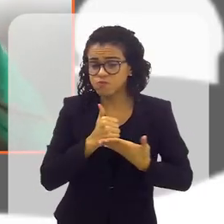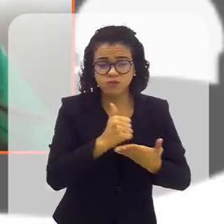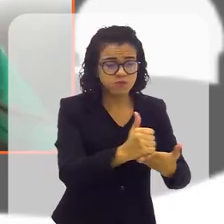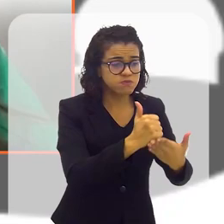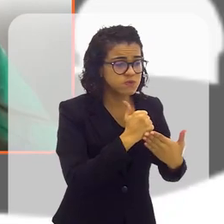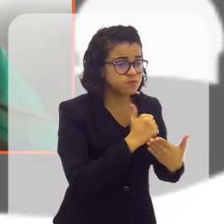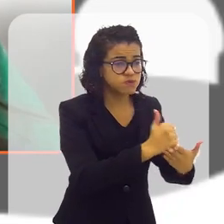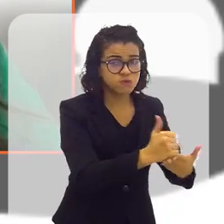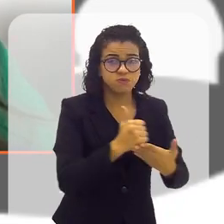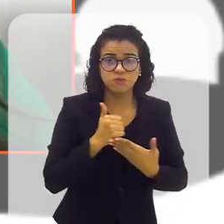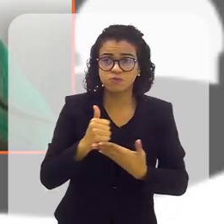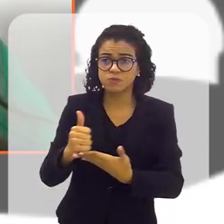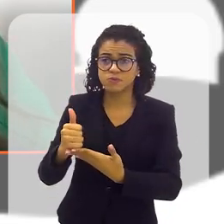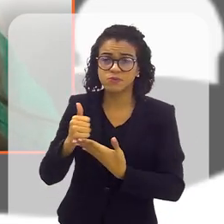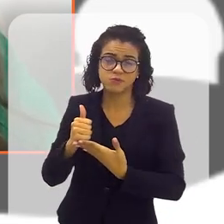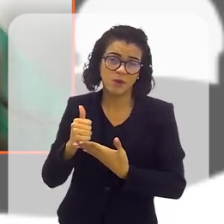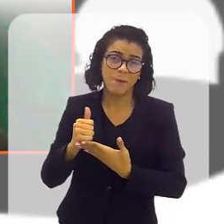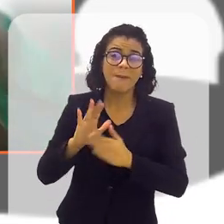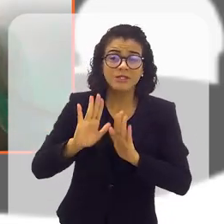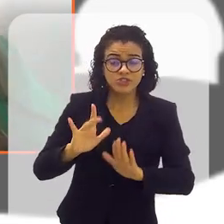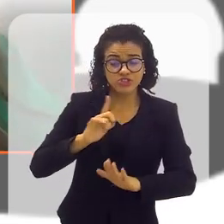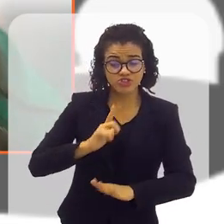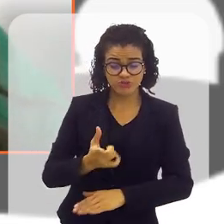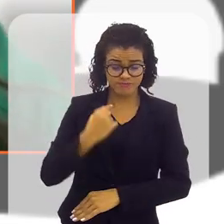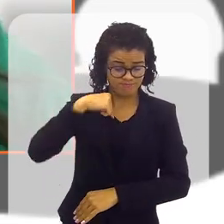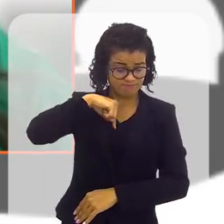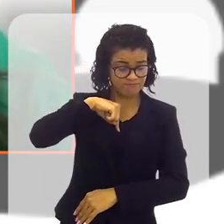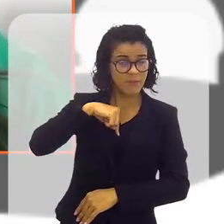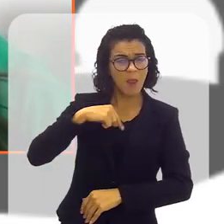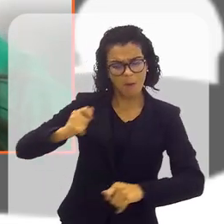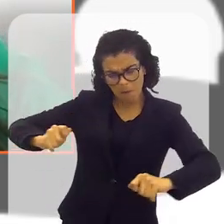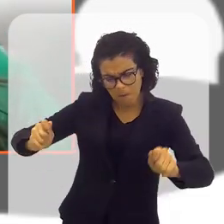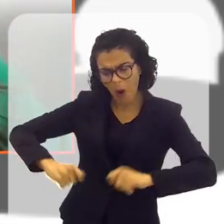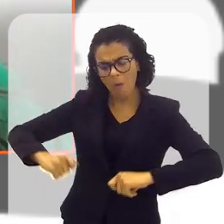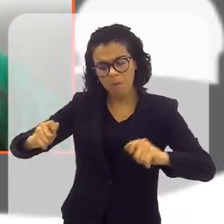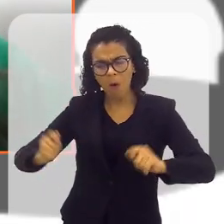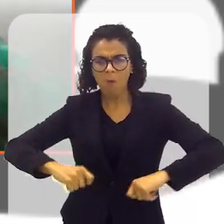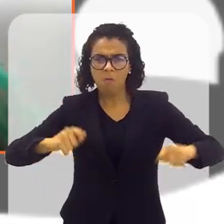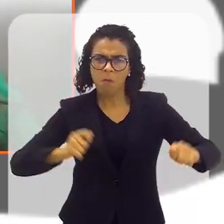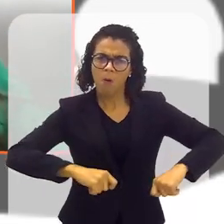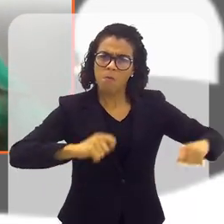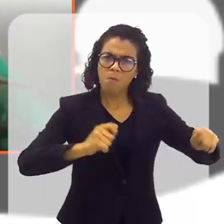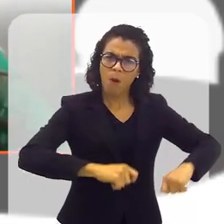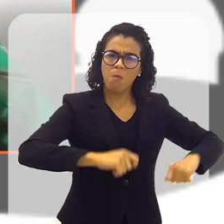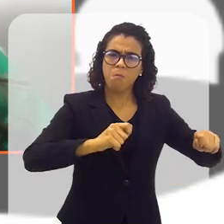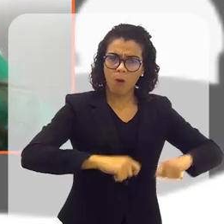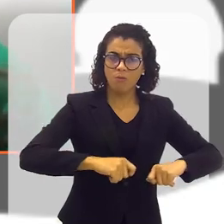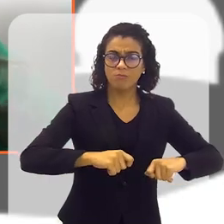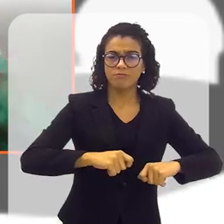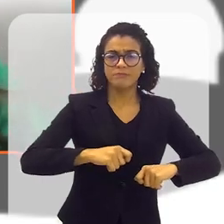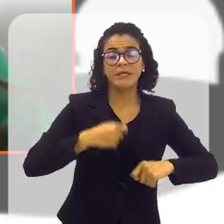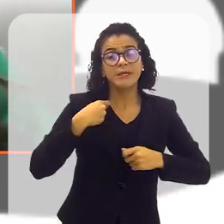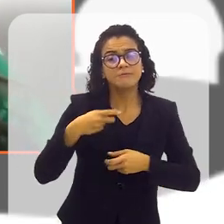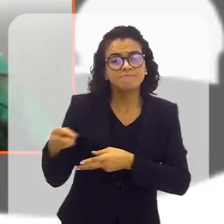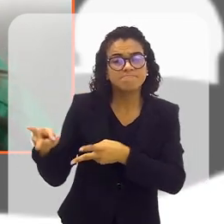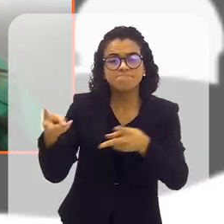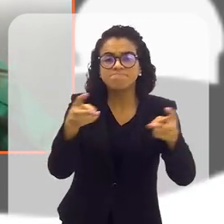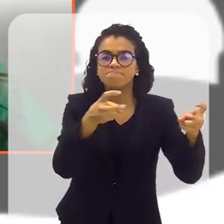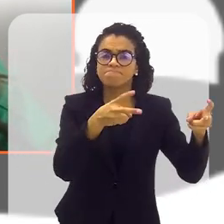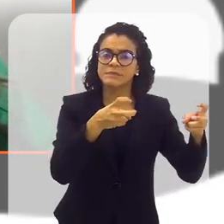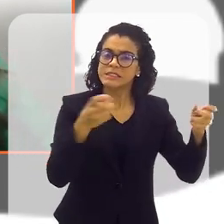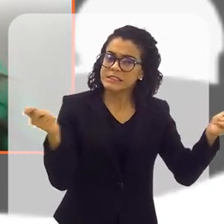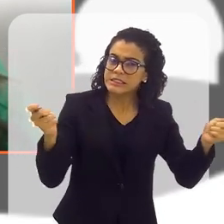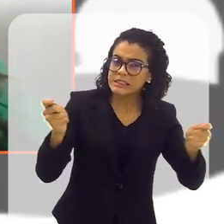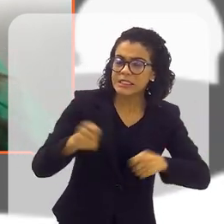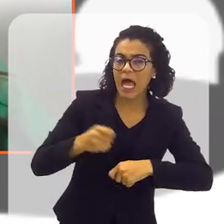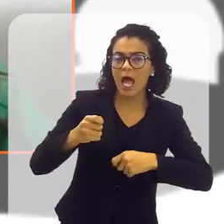potenciais, se a gente não olha também para um bem maior, né? Então,